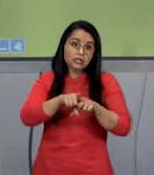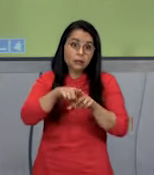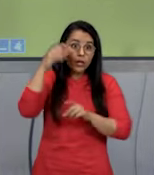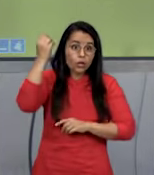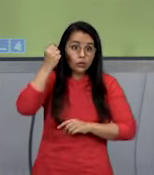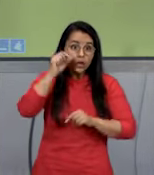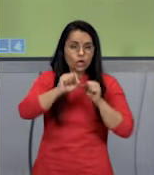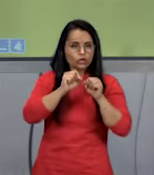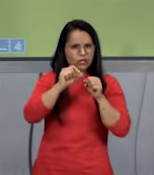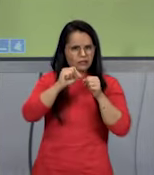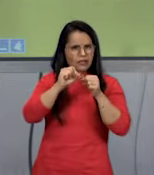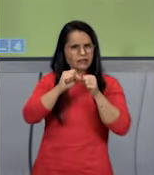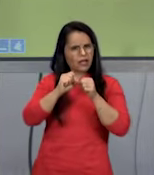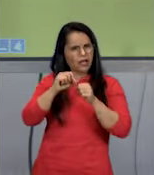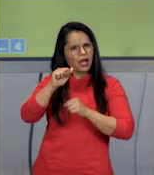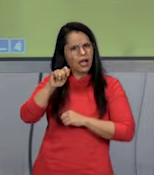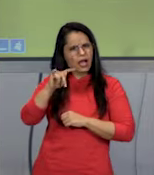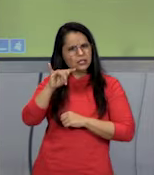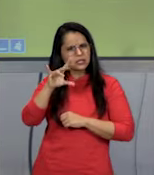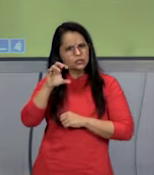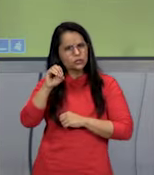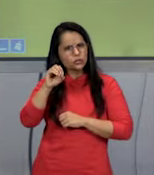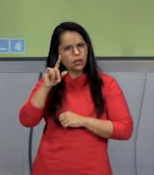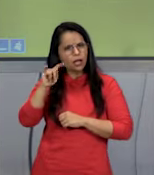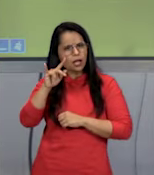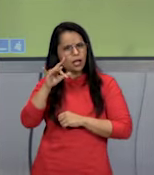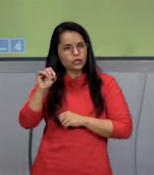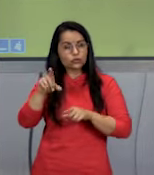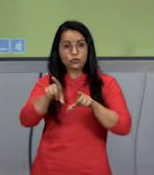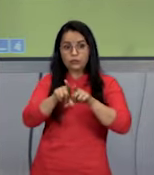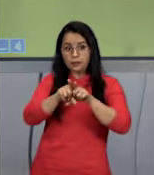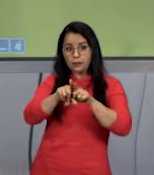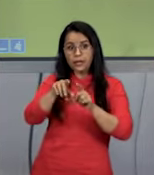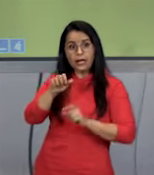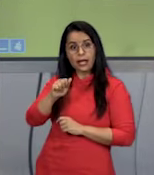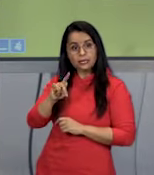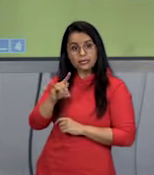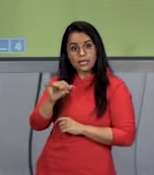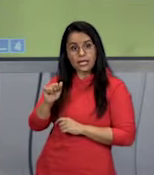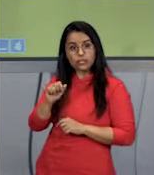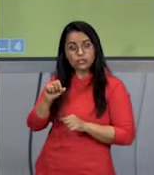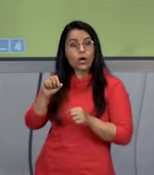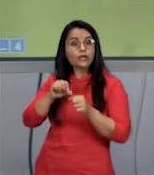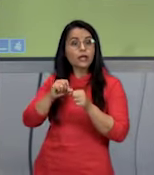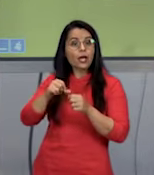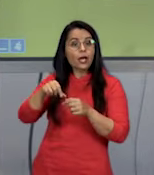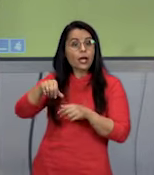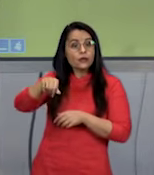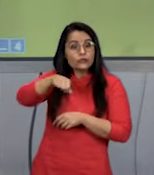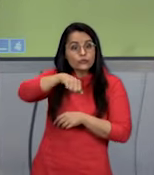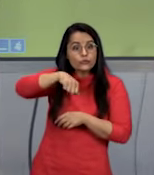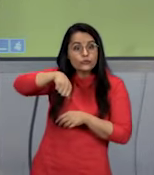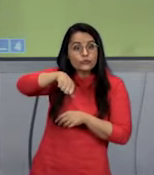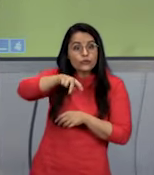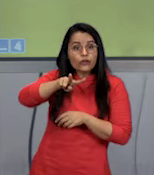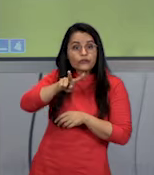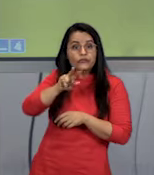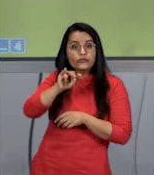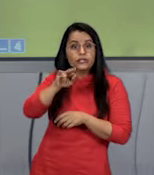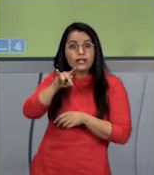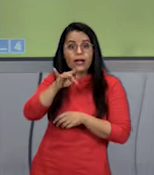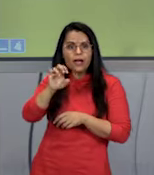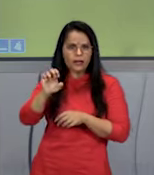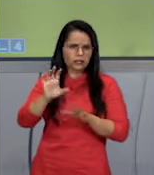Que vai produzir ácido lático. Existe fermentação acética, que vai produzir o vinagre. E os organismos que vão